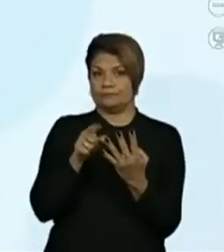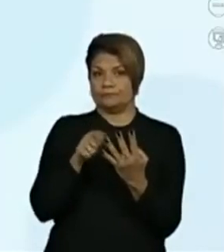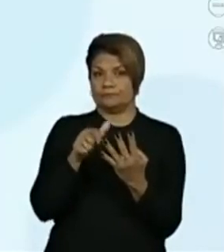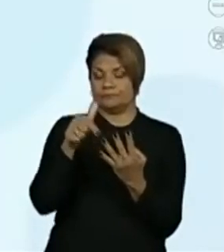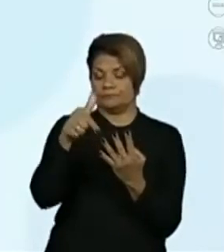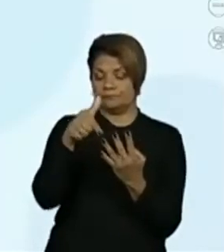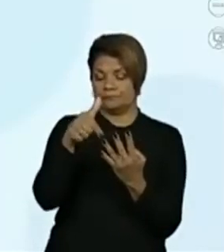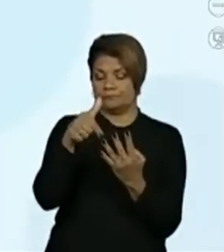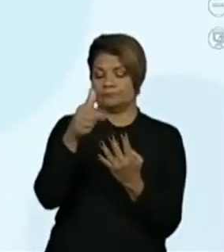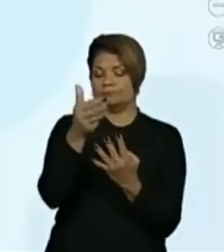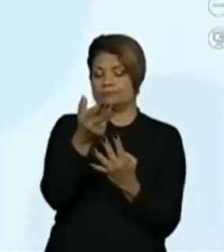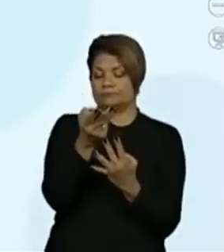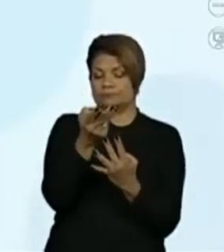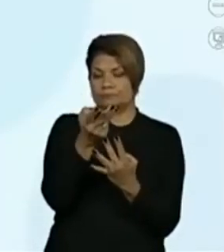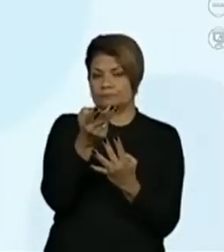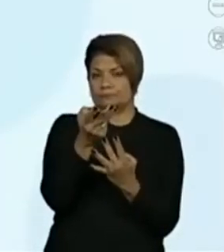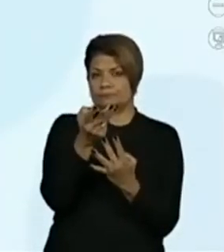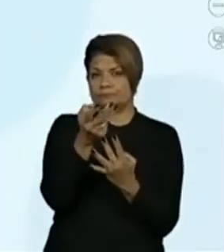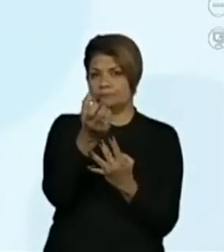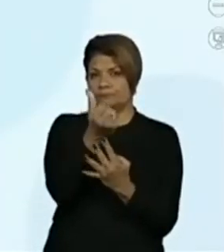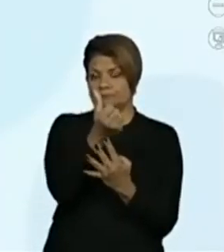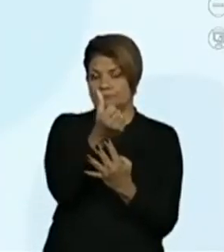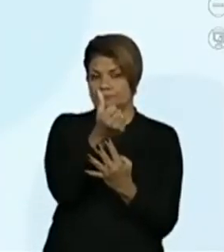quadro de classes e ordens.